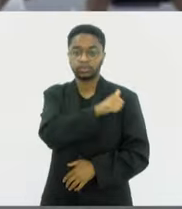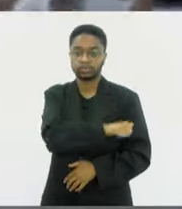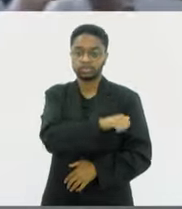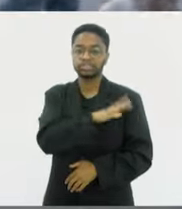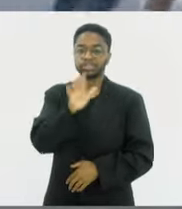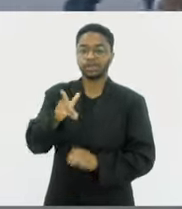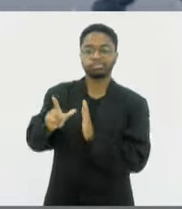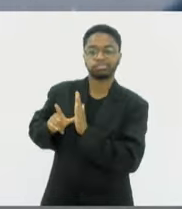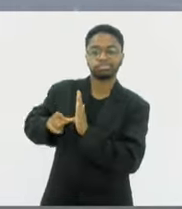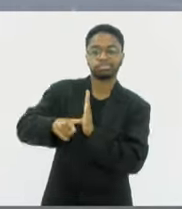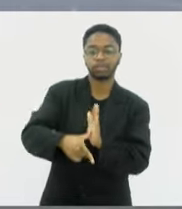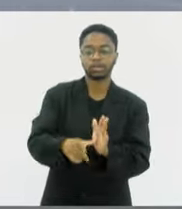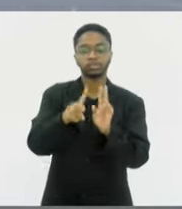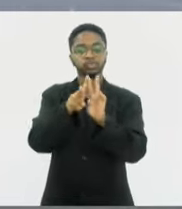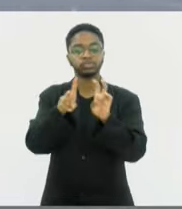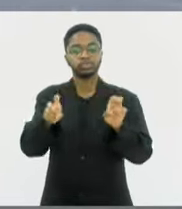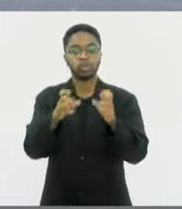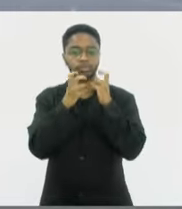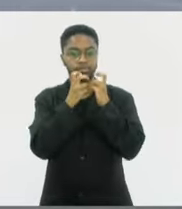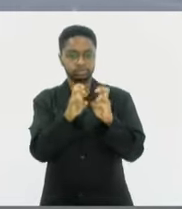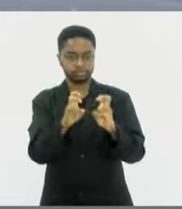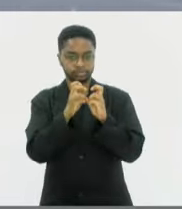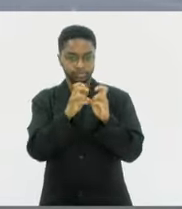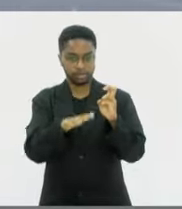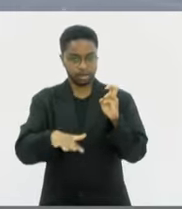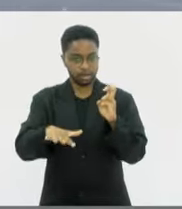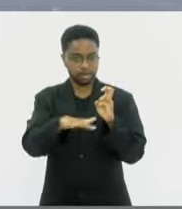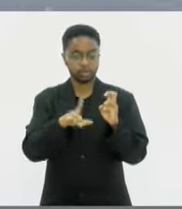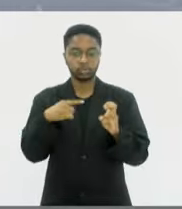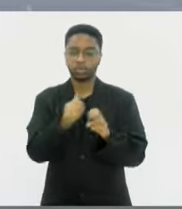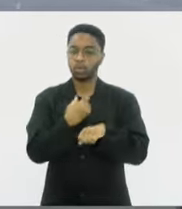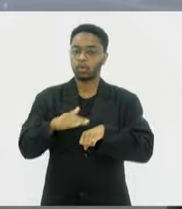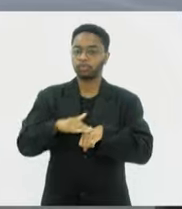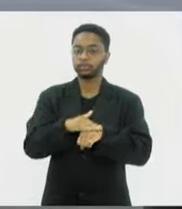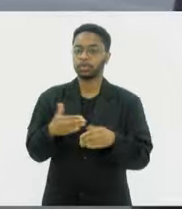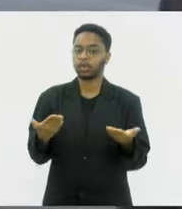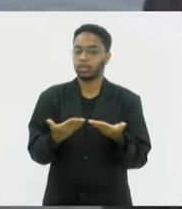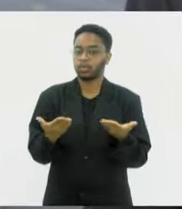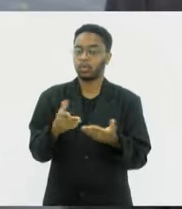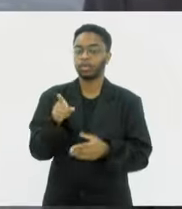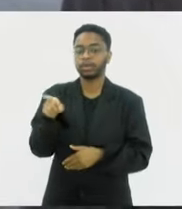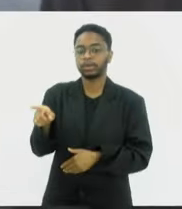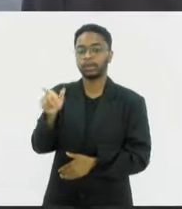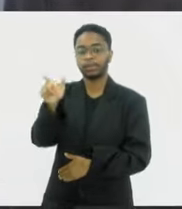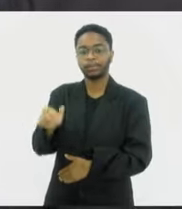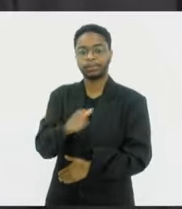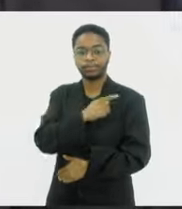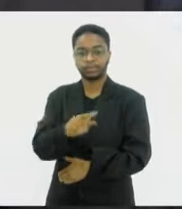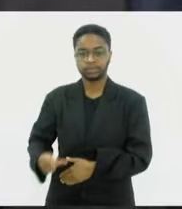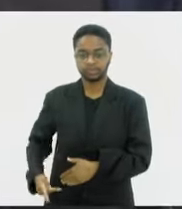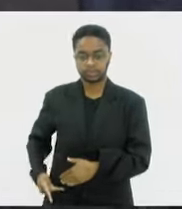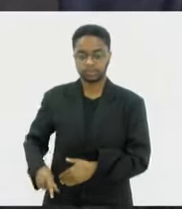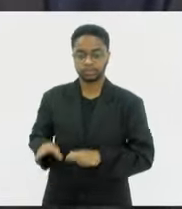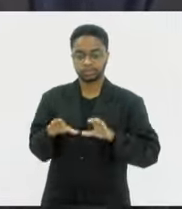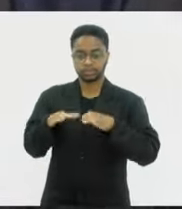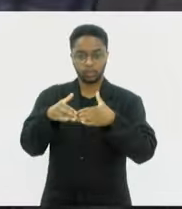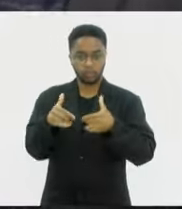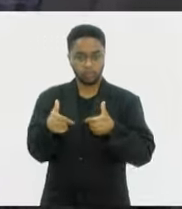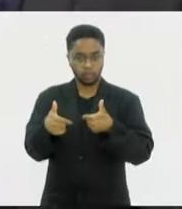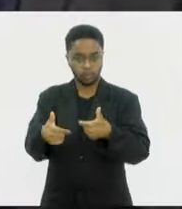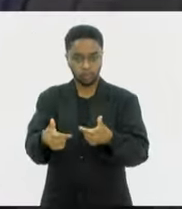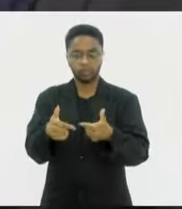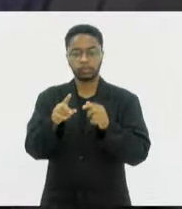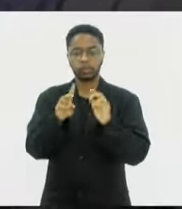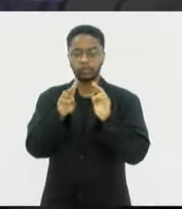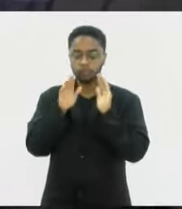atrasado em relação à malha ferroviária. Nós vamos conversar agora com o presidente da Frente Parlamentar Proferrovias, que o deputado Luiz Paulo. Bom Dia,